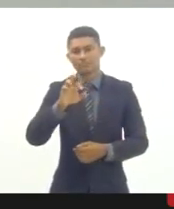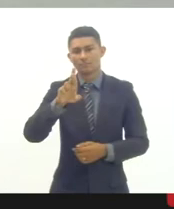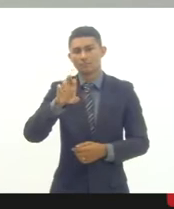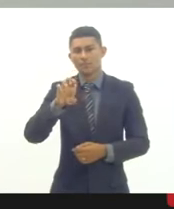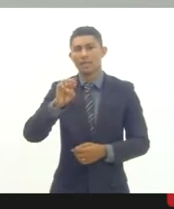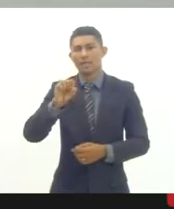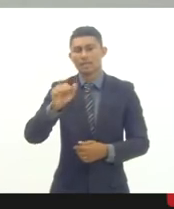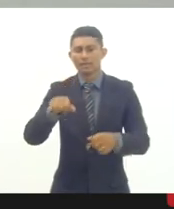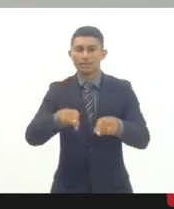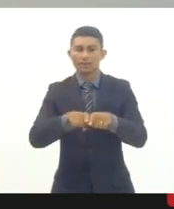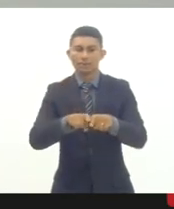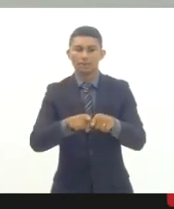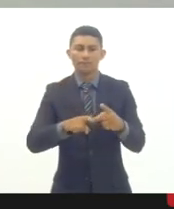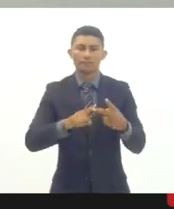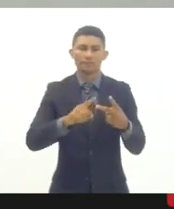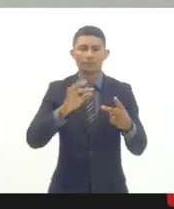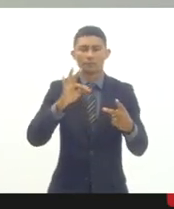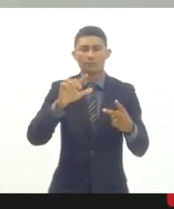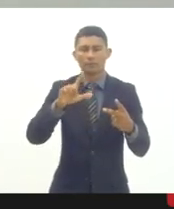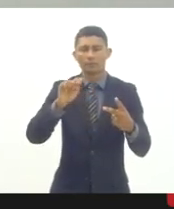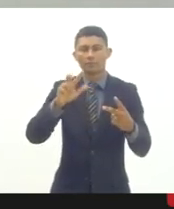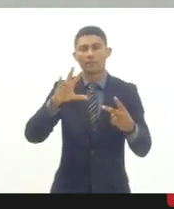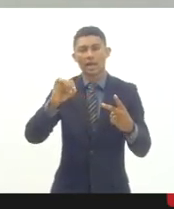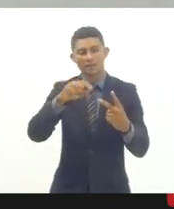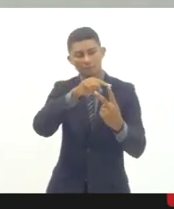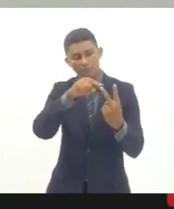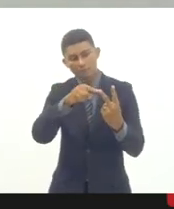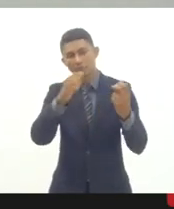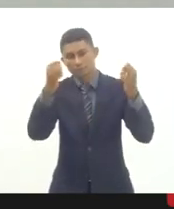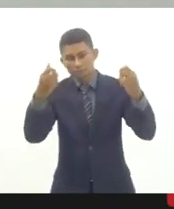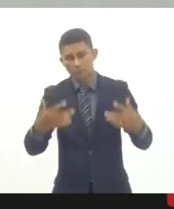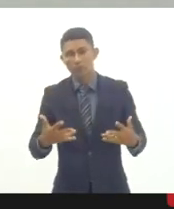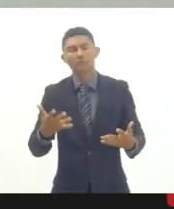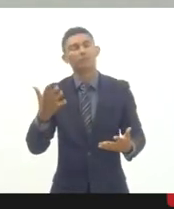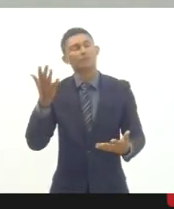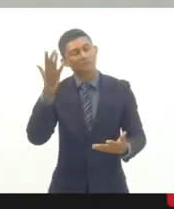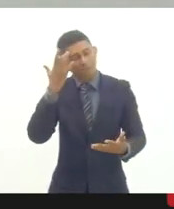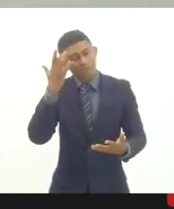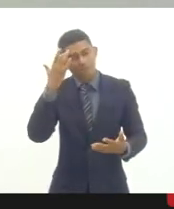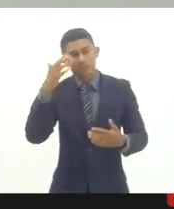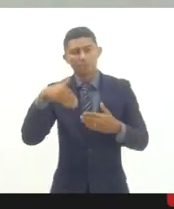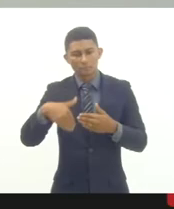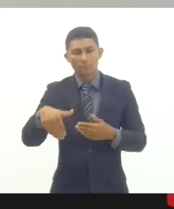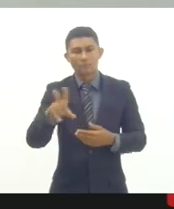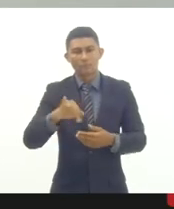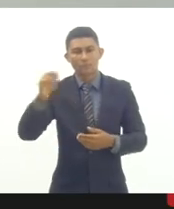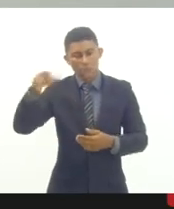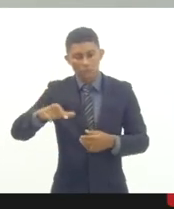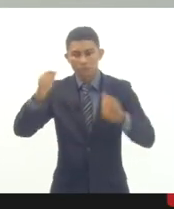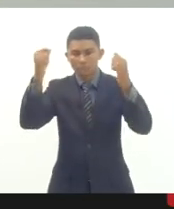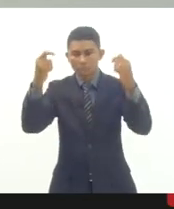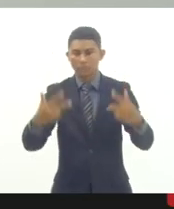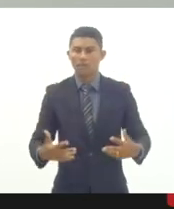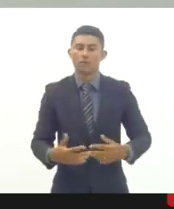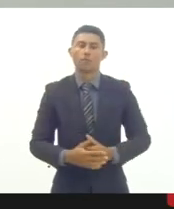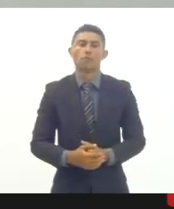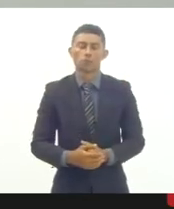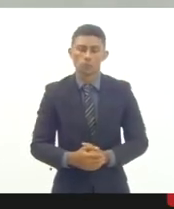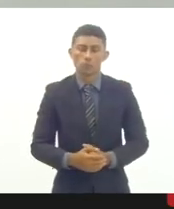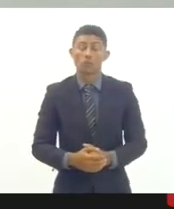pelo Flávio, e eu tenho clareza de que será reforçada essa questão. Eu quero